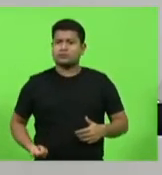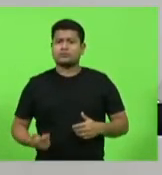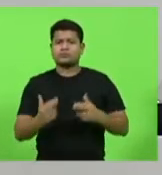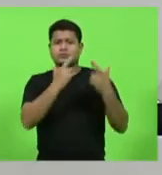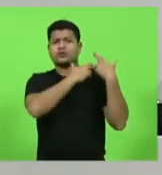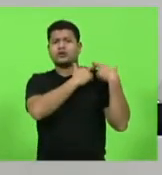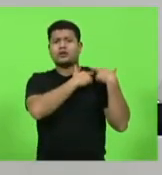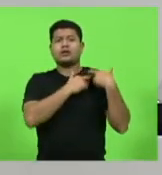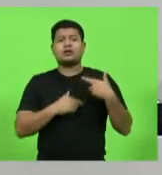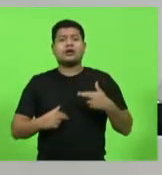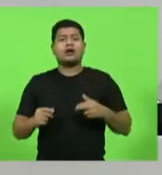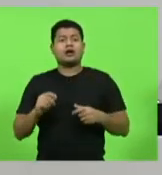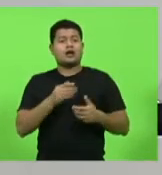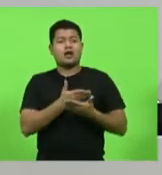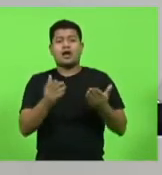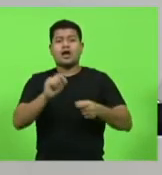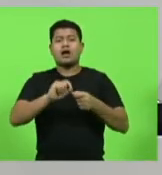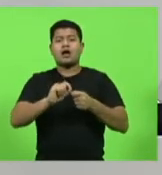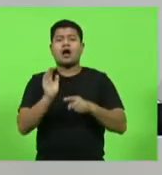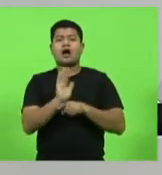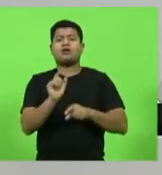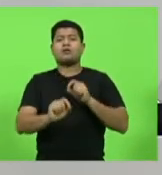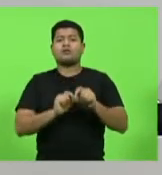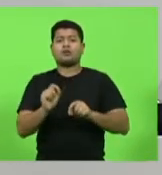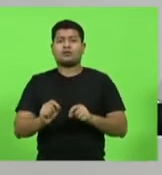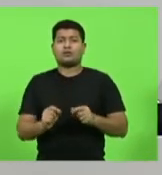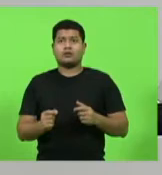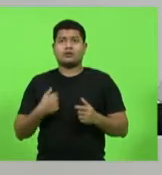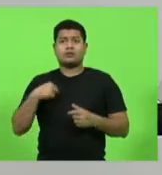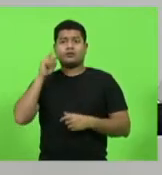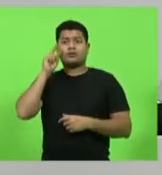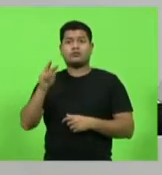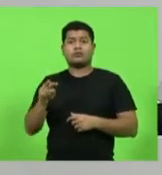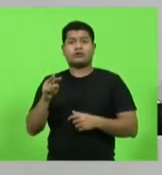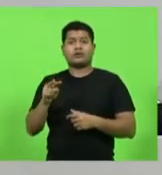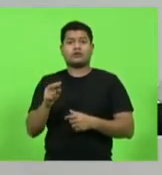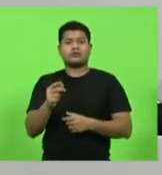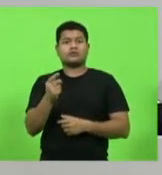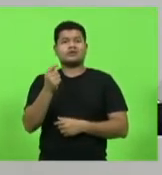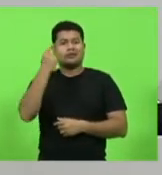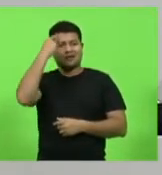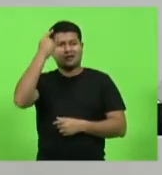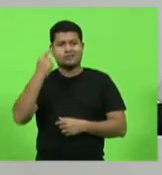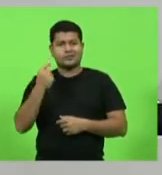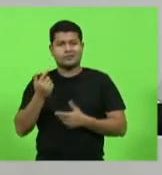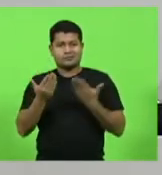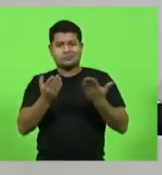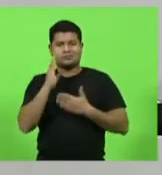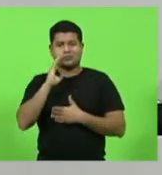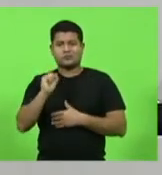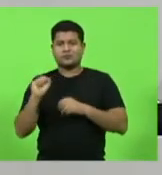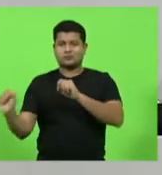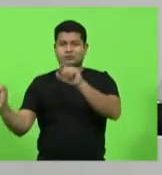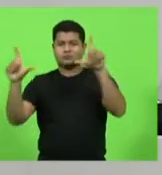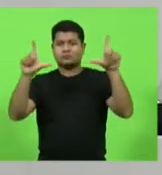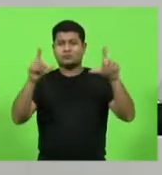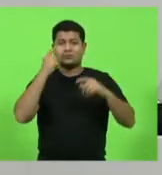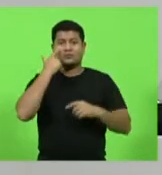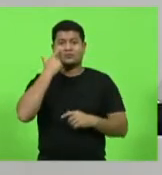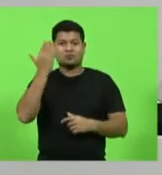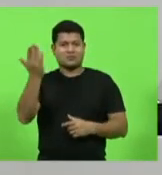dizer o que foi feito. Acabamos de ver aqui o que foi feito com parte dos recursos que foram destinados pelo governo federal. Está aí,